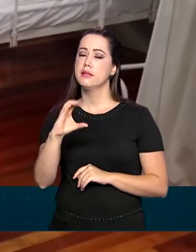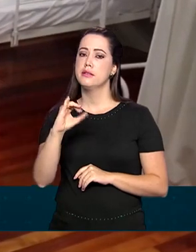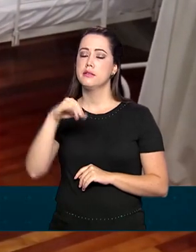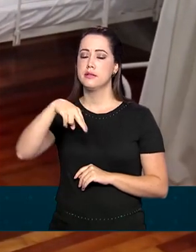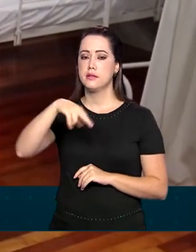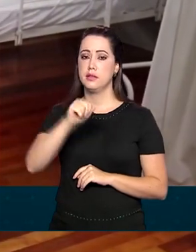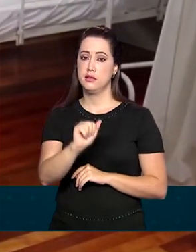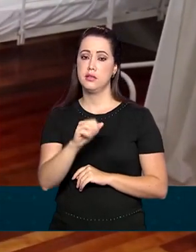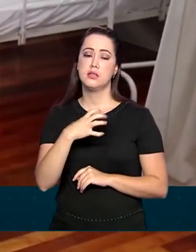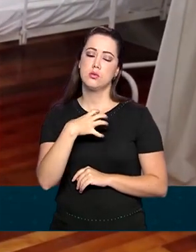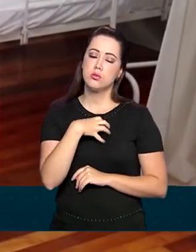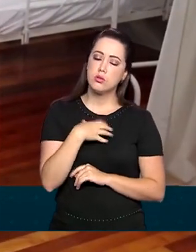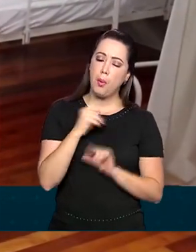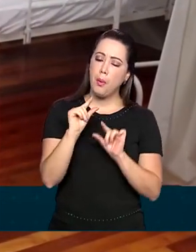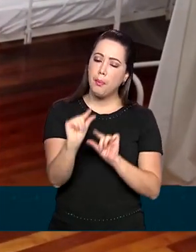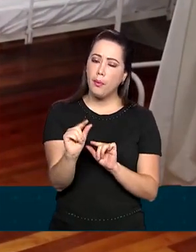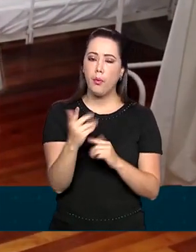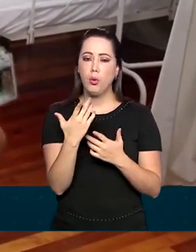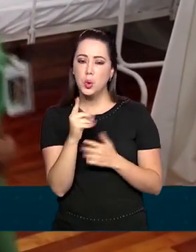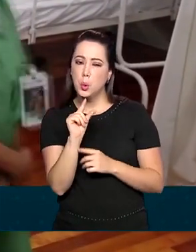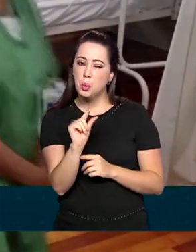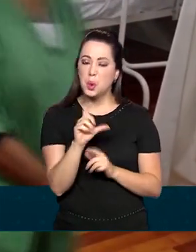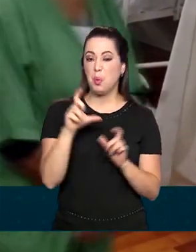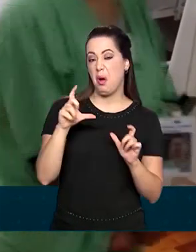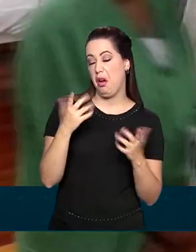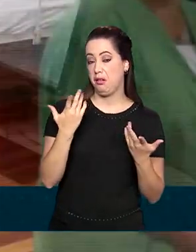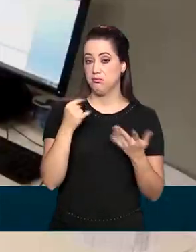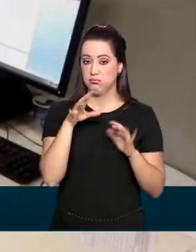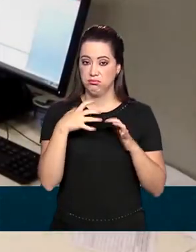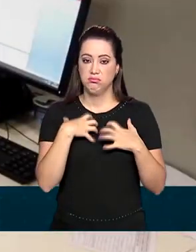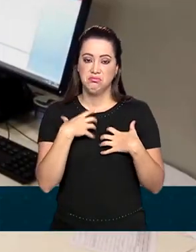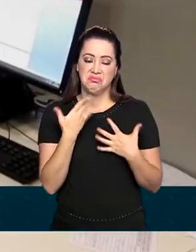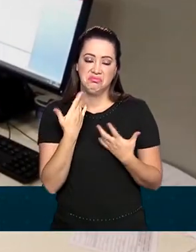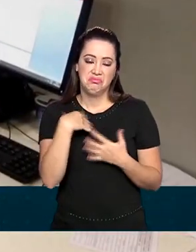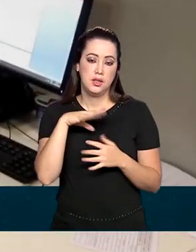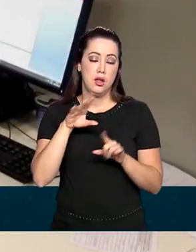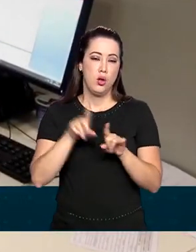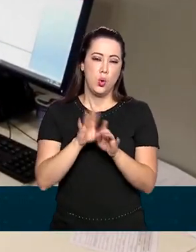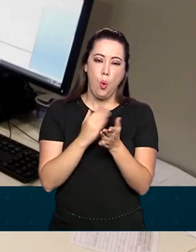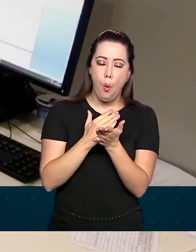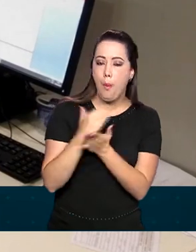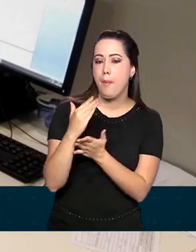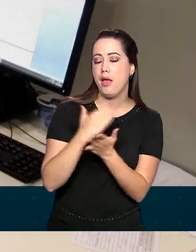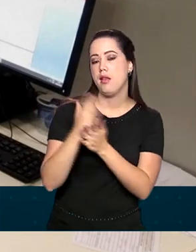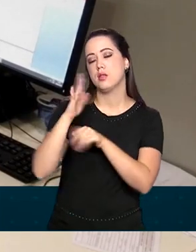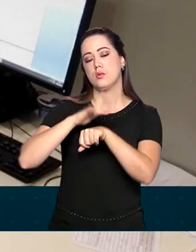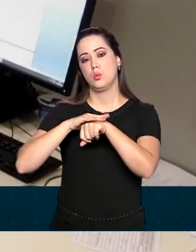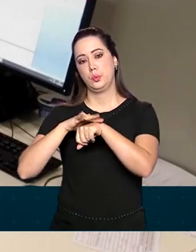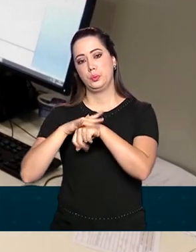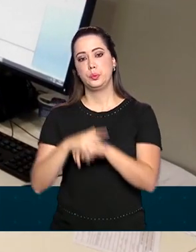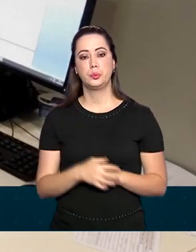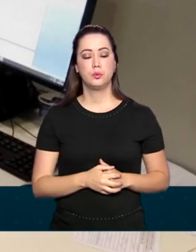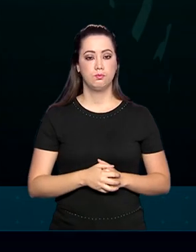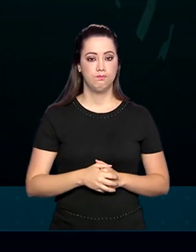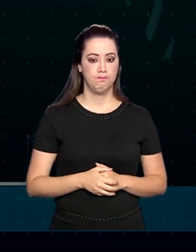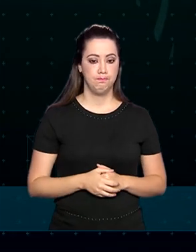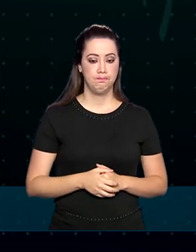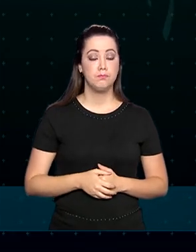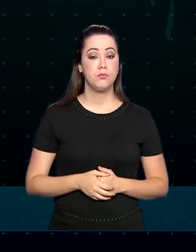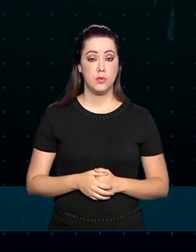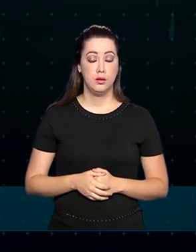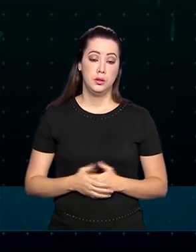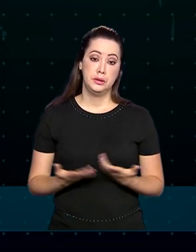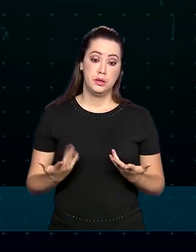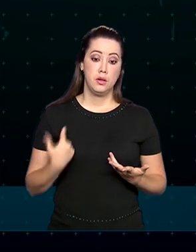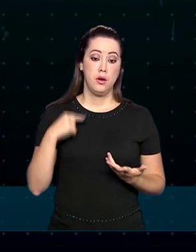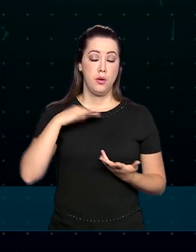leves ou moderados da Covid-19. Ou seja, no estágio inicial da doença. Os